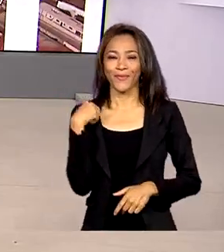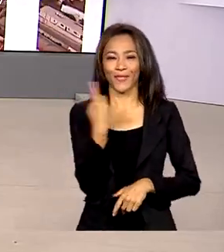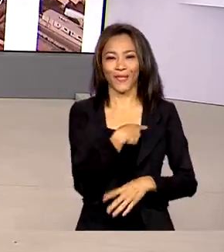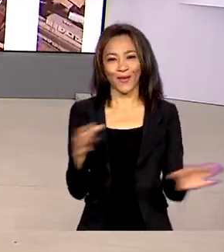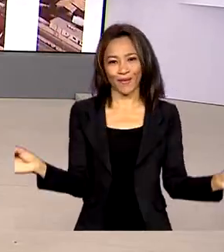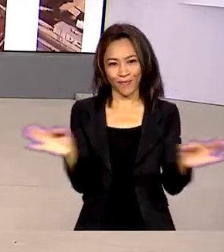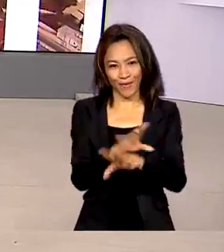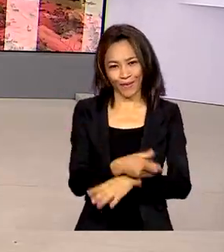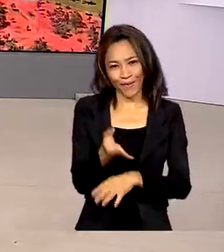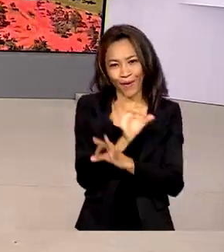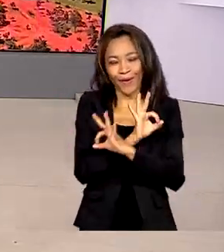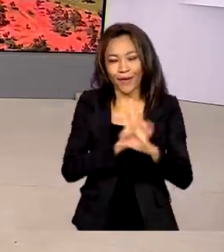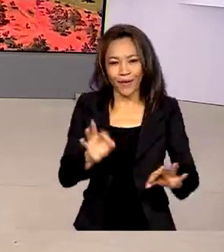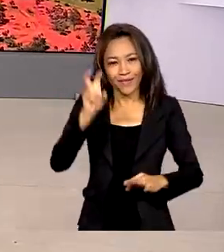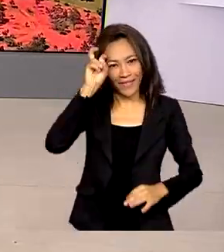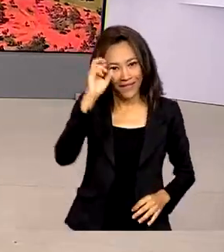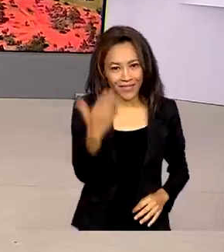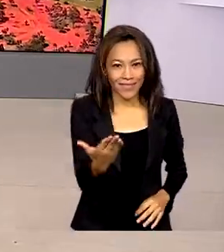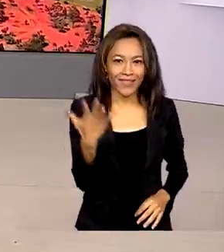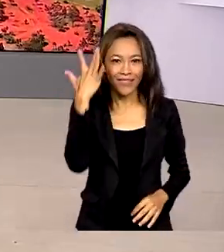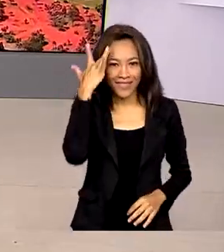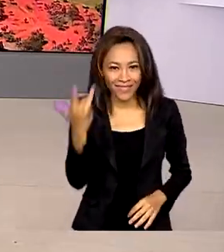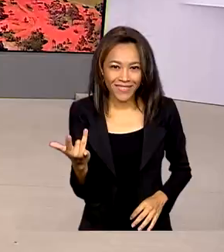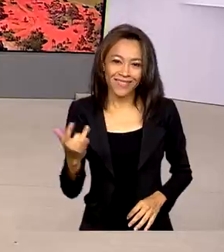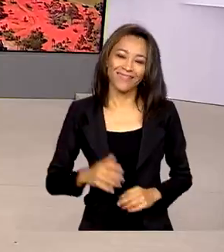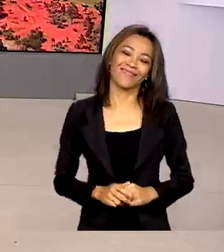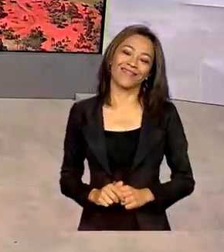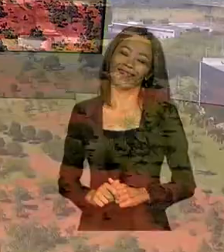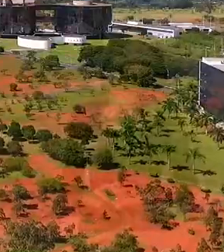fica por aqui, uma ótima quinta-feira para você e até amanhã!